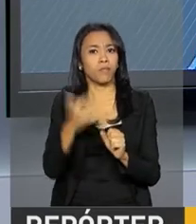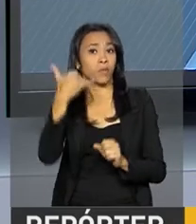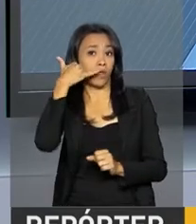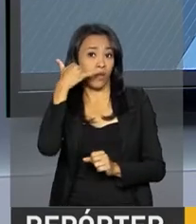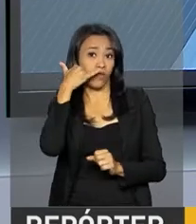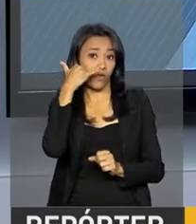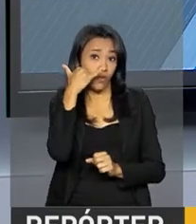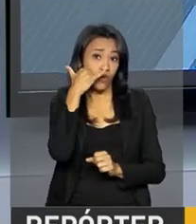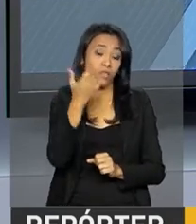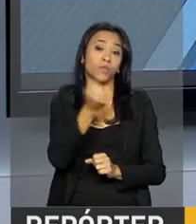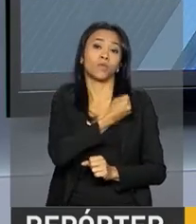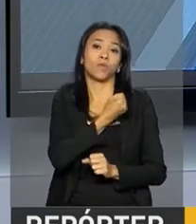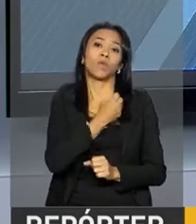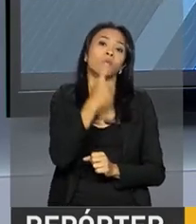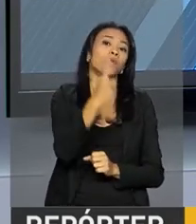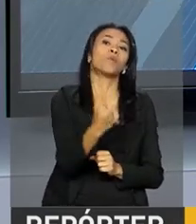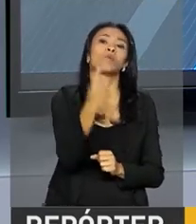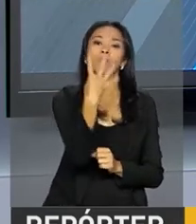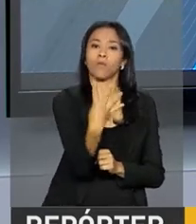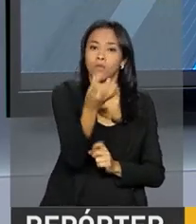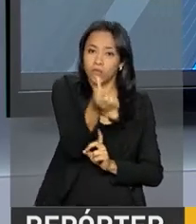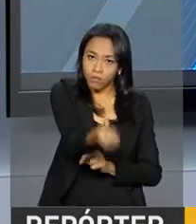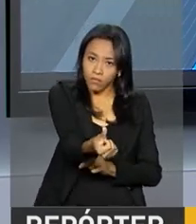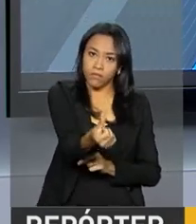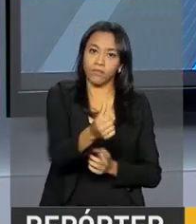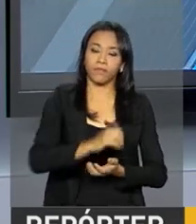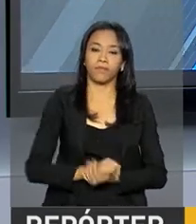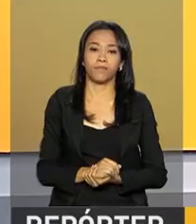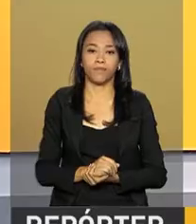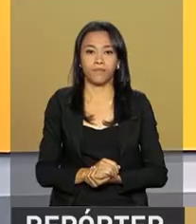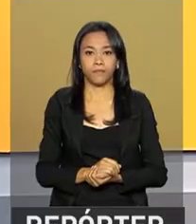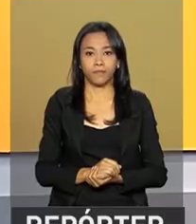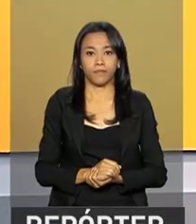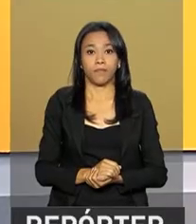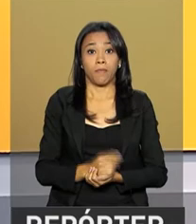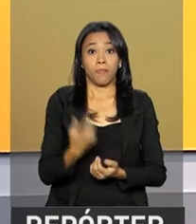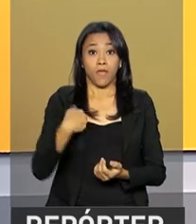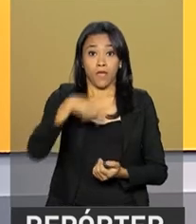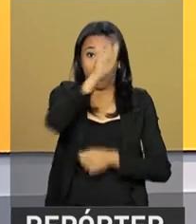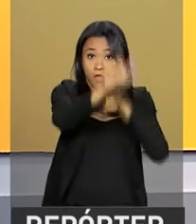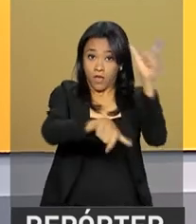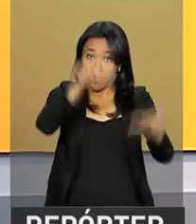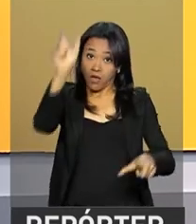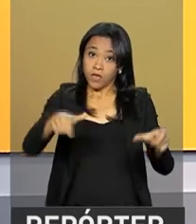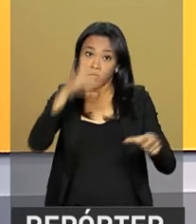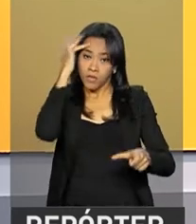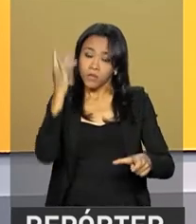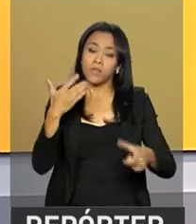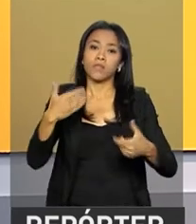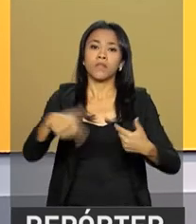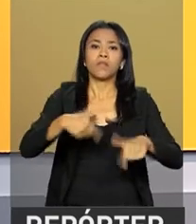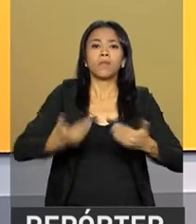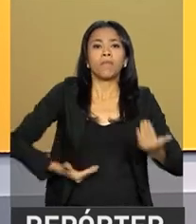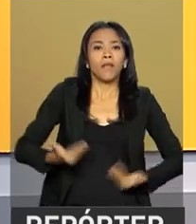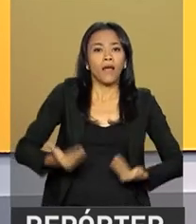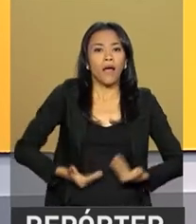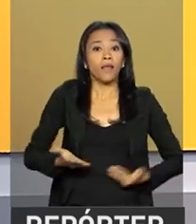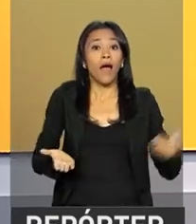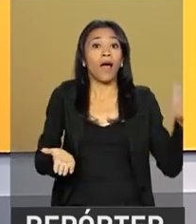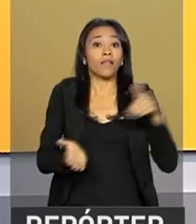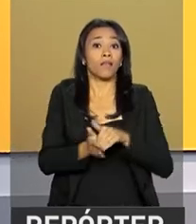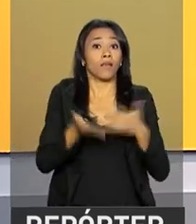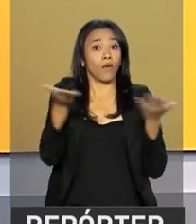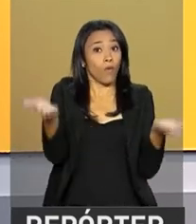telefone Receita Fone no número 146. E os empregadores domésticos têm até hoje para